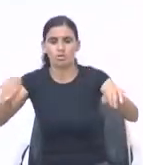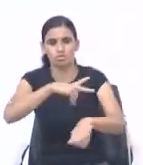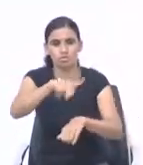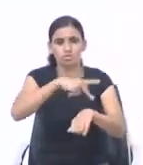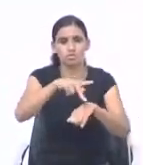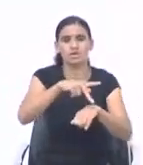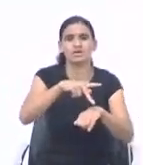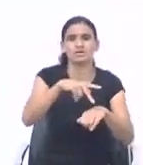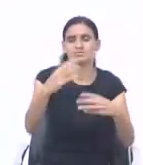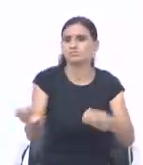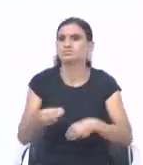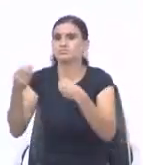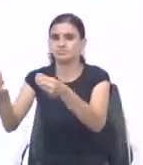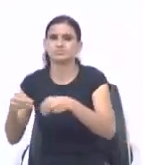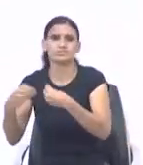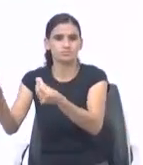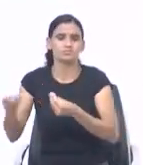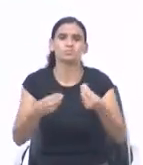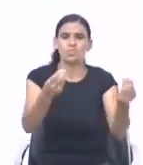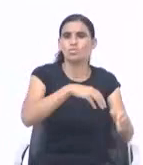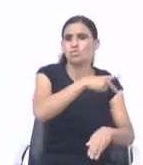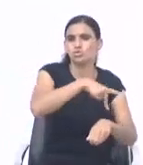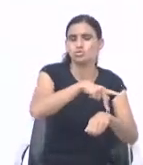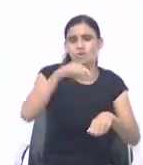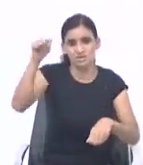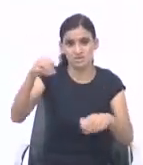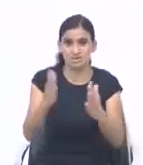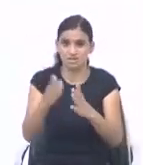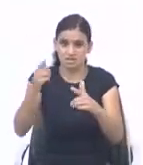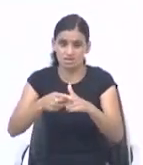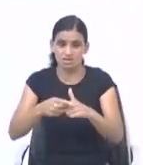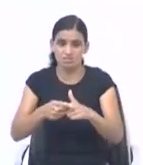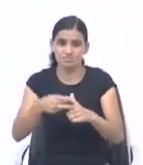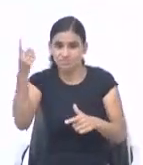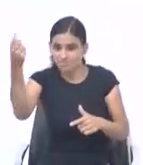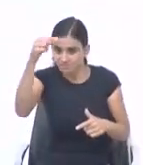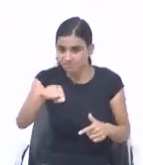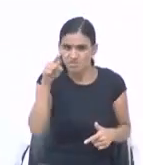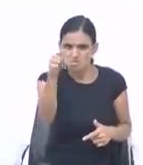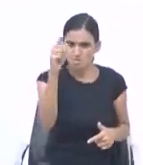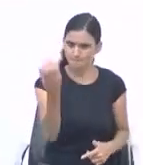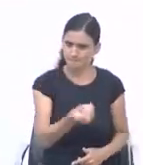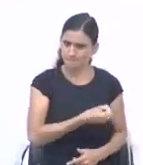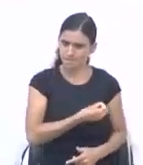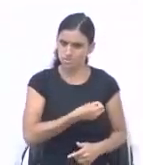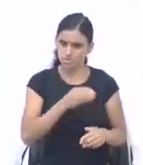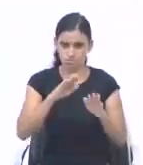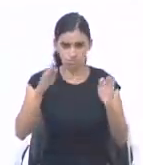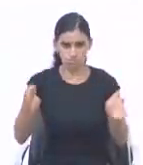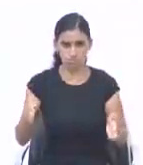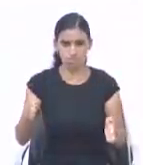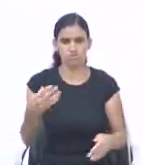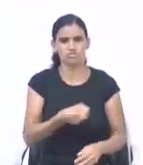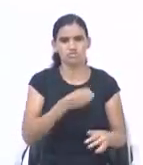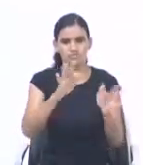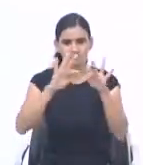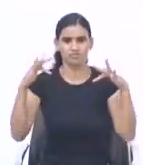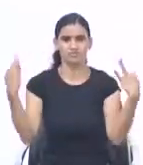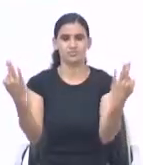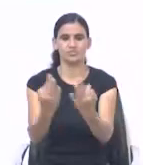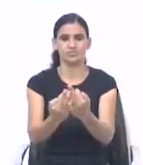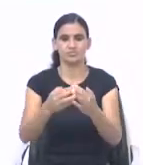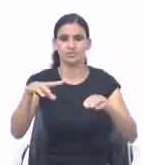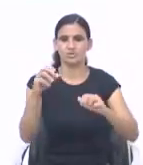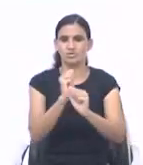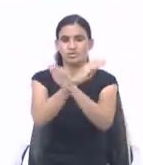países com o qual é semeado. Saindo aqui da sede. E Deus, Ele traz a providência para a sua mesa, para o seu lar. Glória seja dada